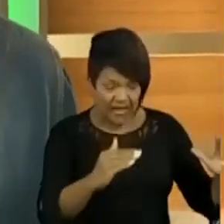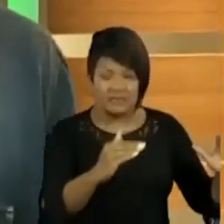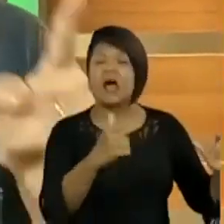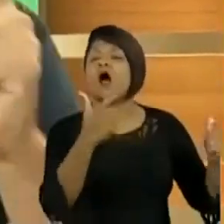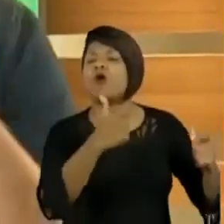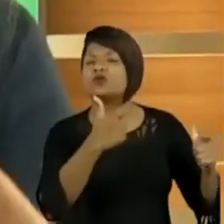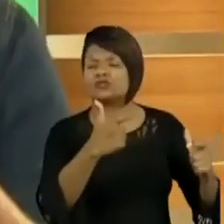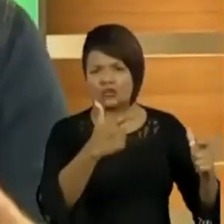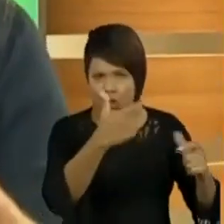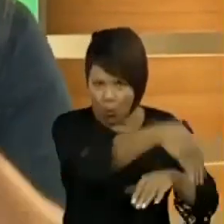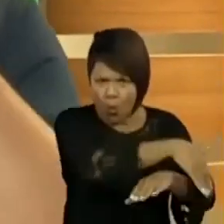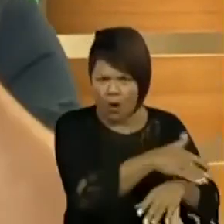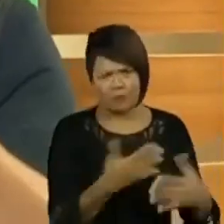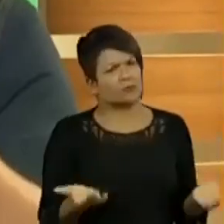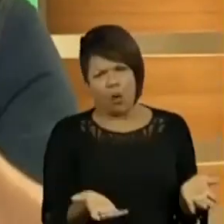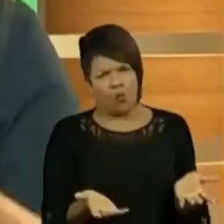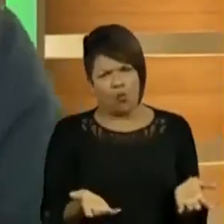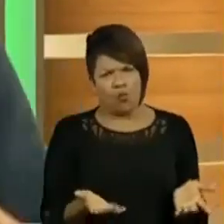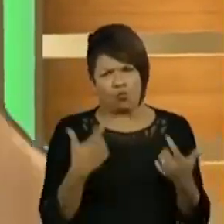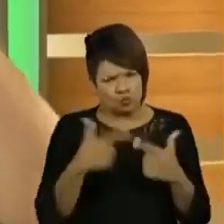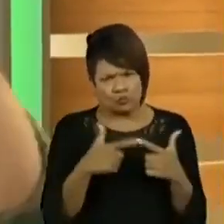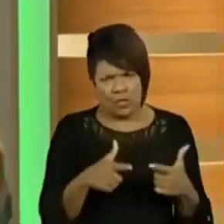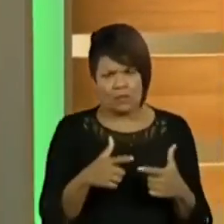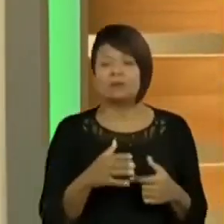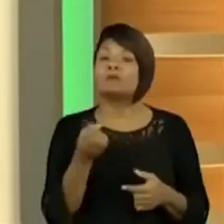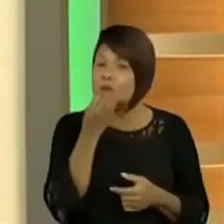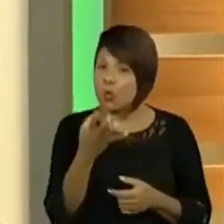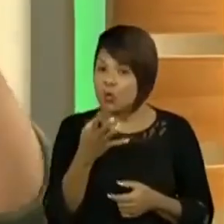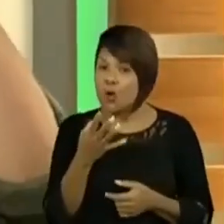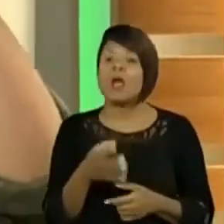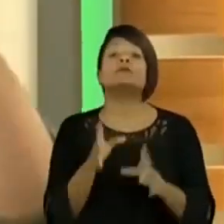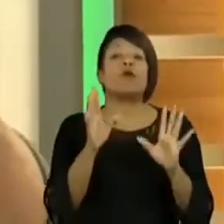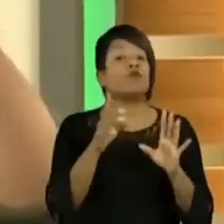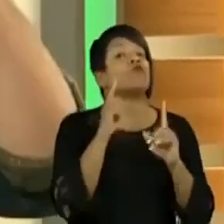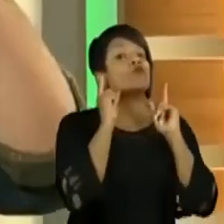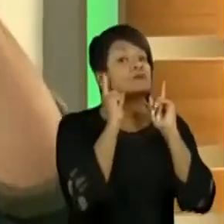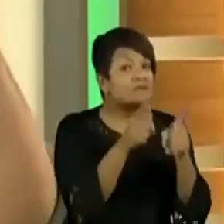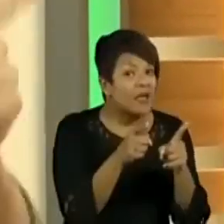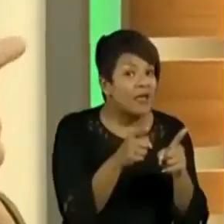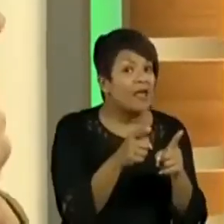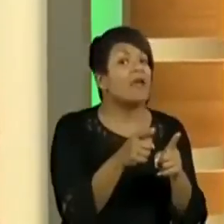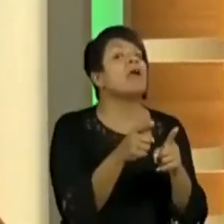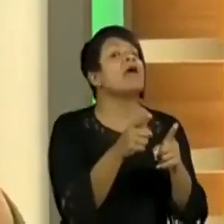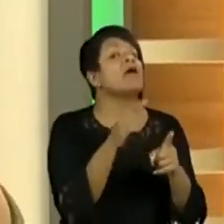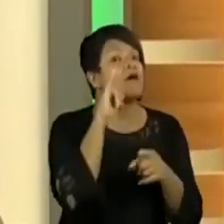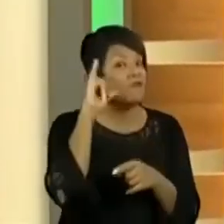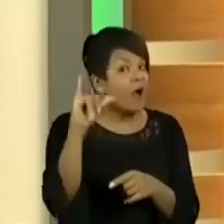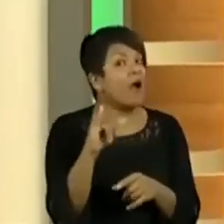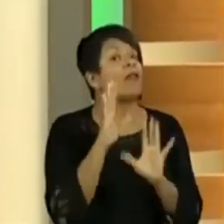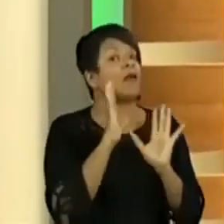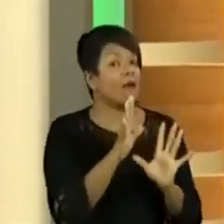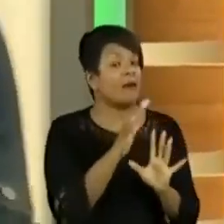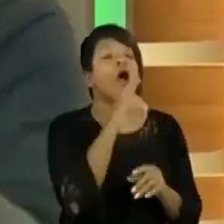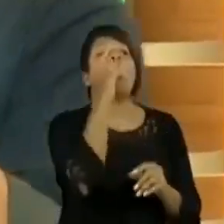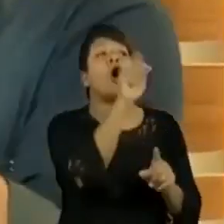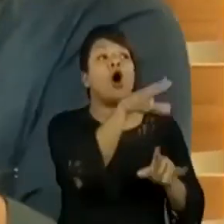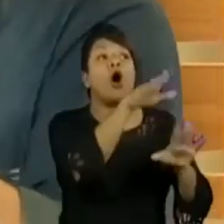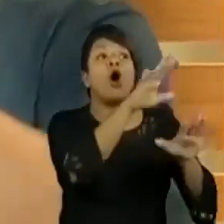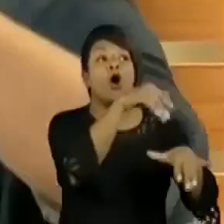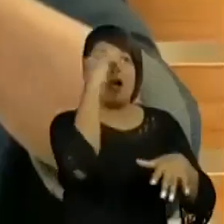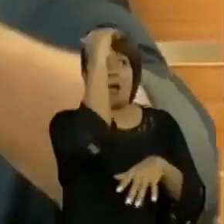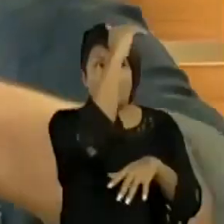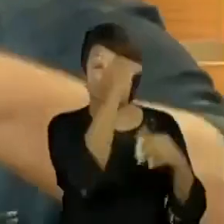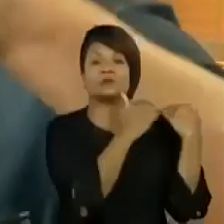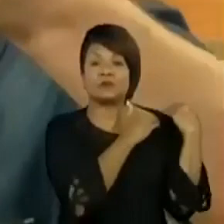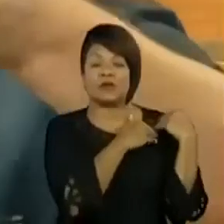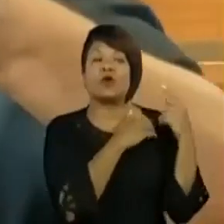rua. Beleza? Inclusive, vira agora para o seu responsável e falo. Não existe morador de rua. Existem pessoas em situação de